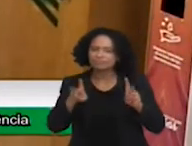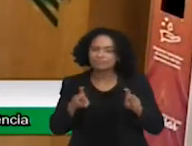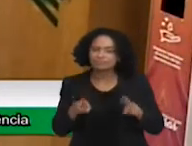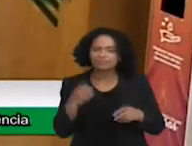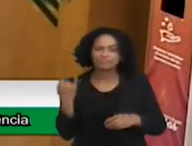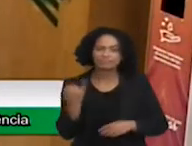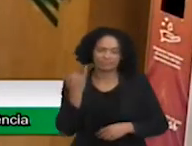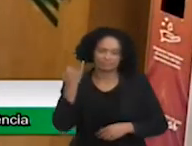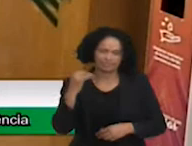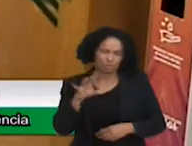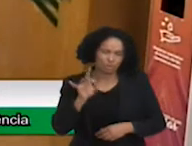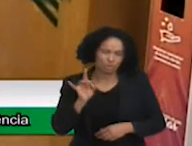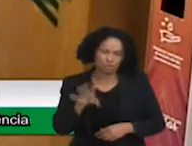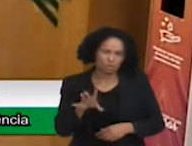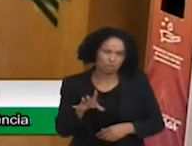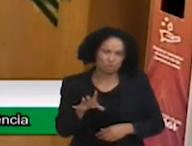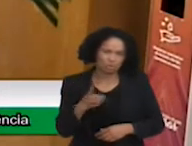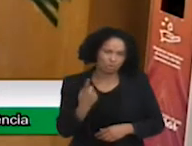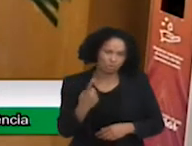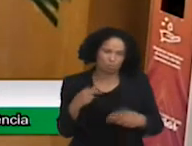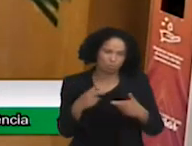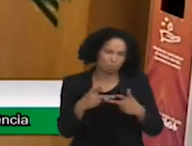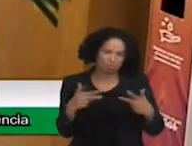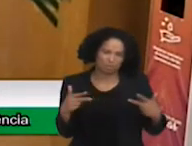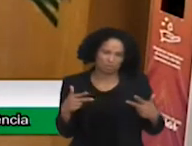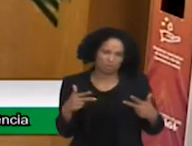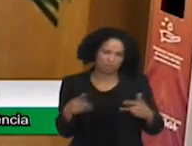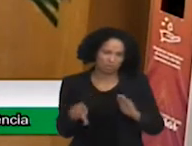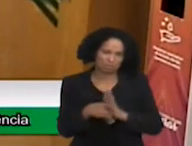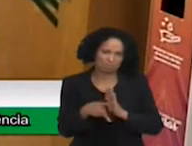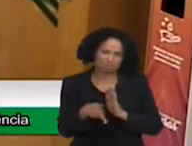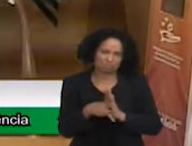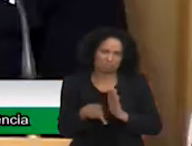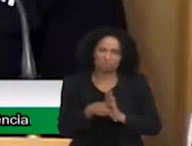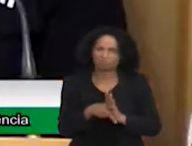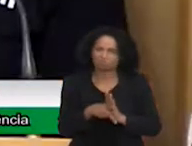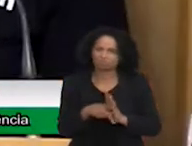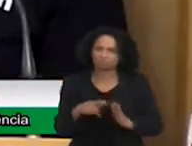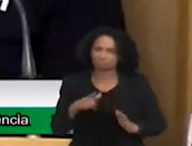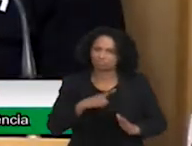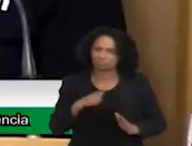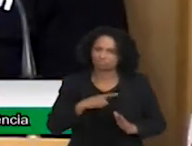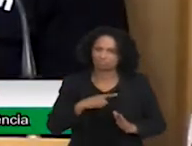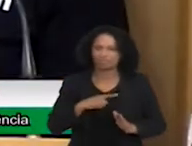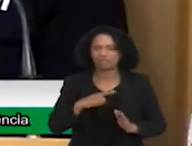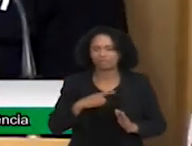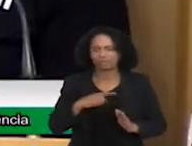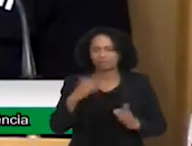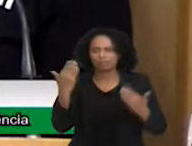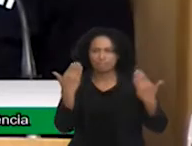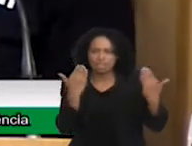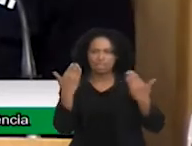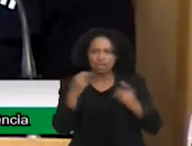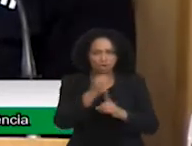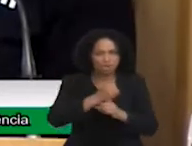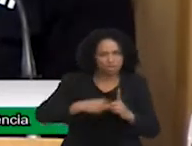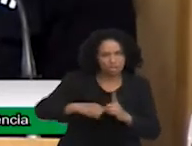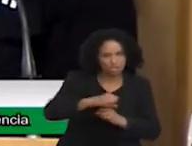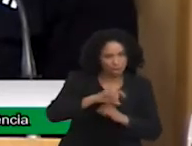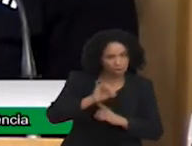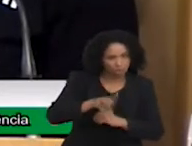só por uma questão de impacto psicossocial, mas também para o desenvolvimento municipal.